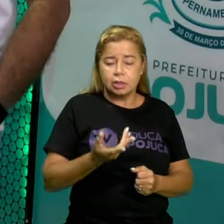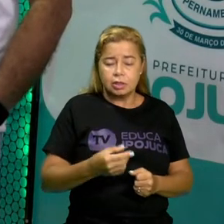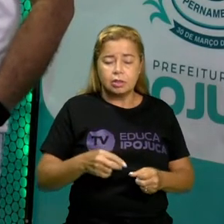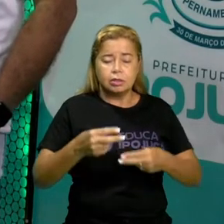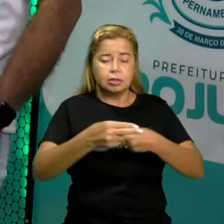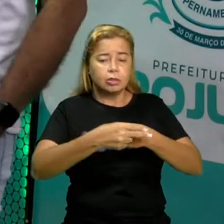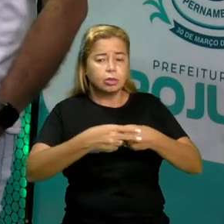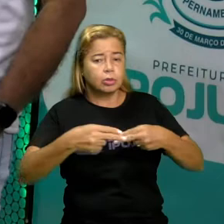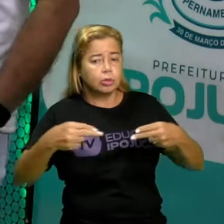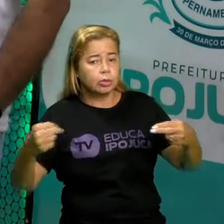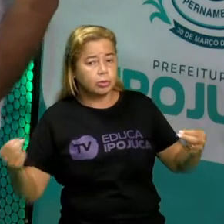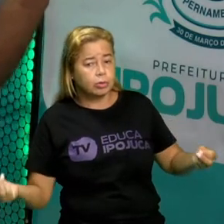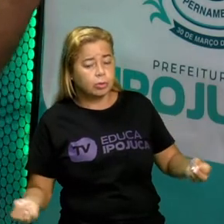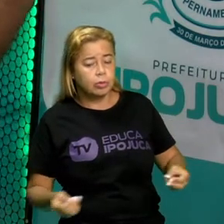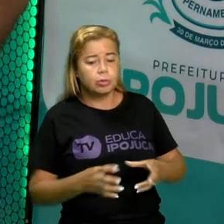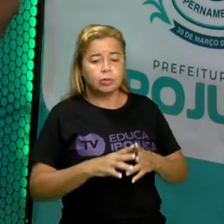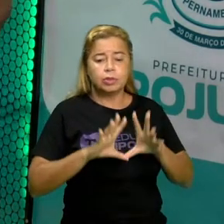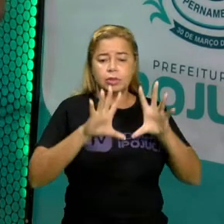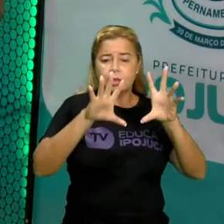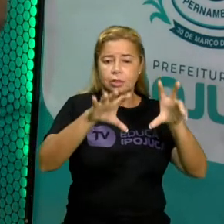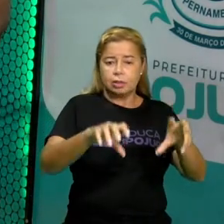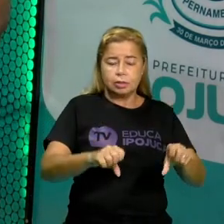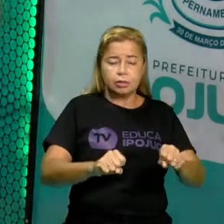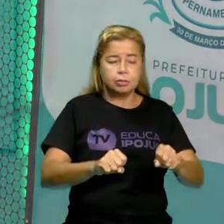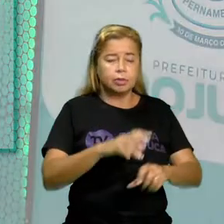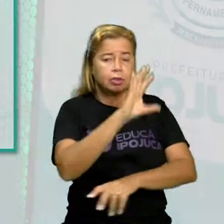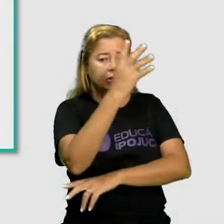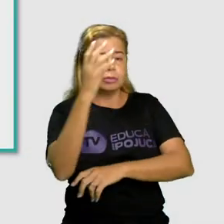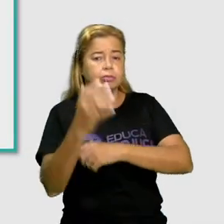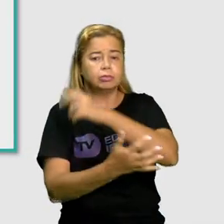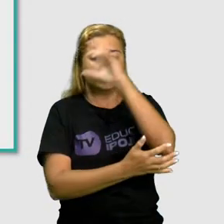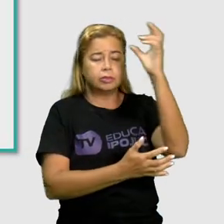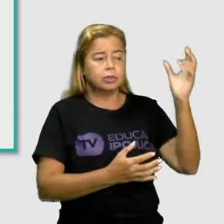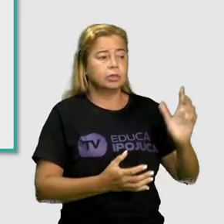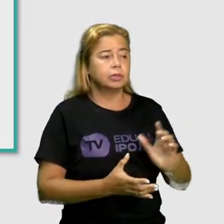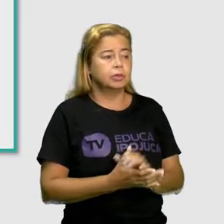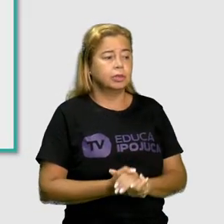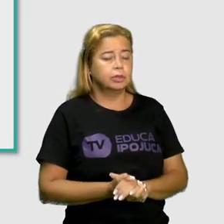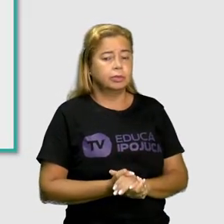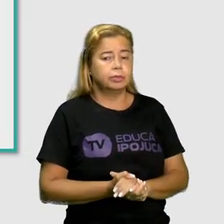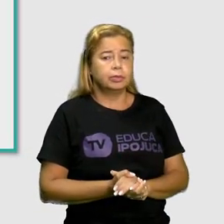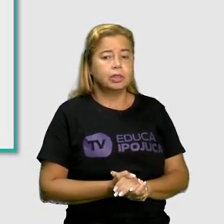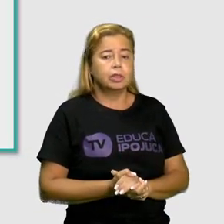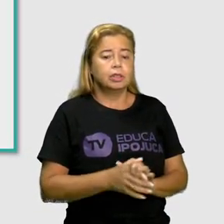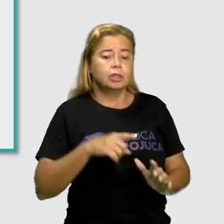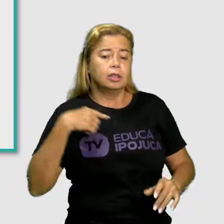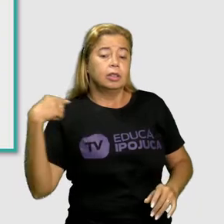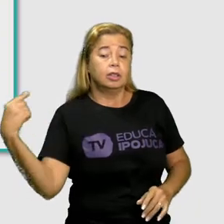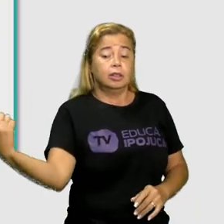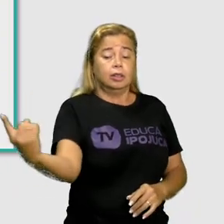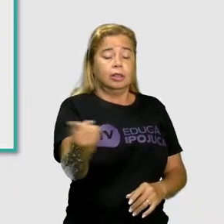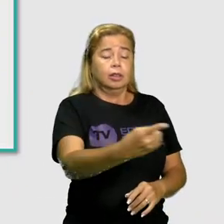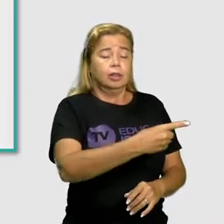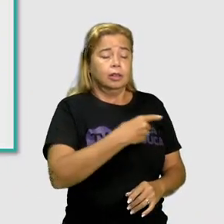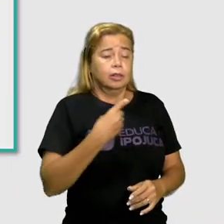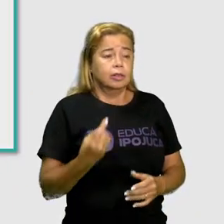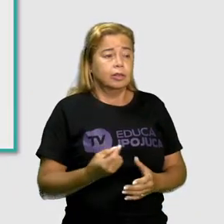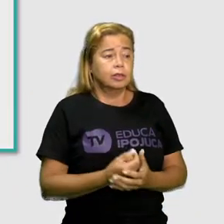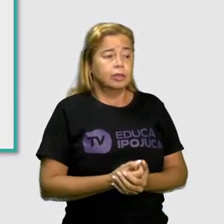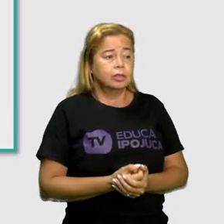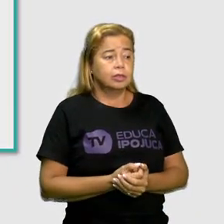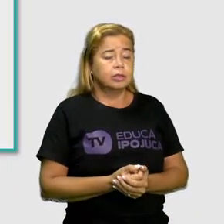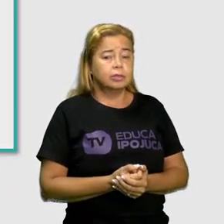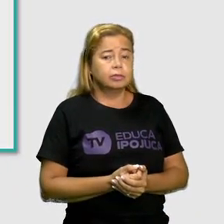e fenômenos da natureza. O i vai ser nós, certo? Esse